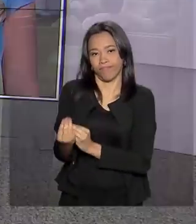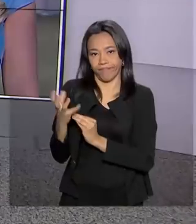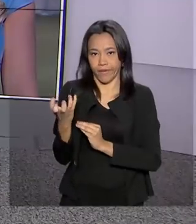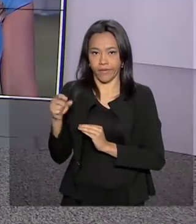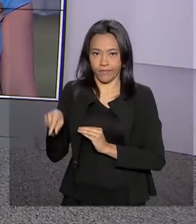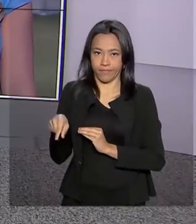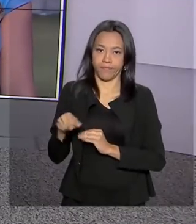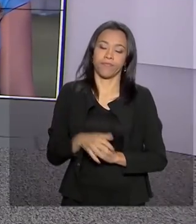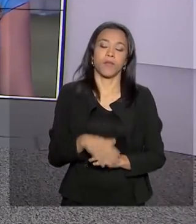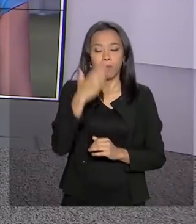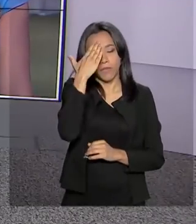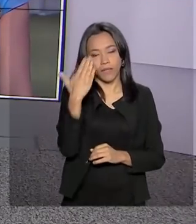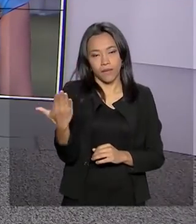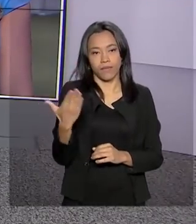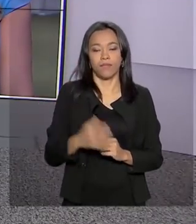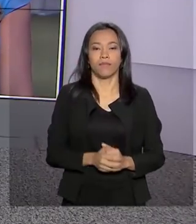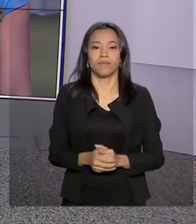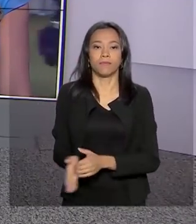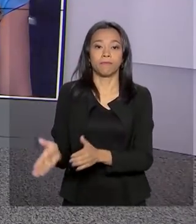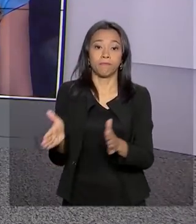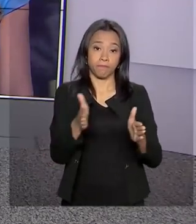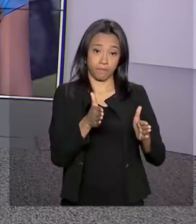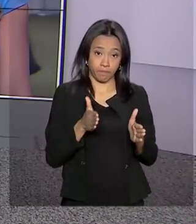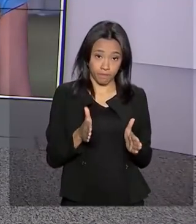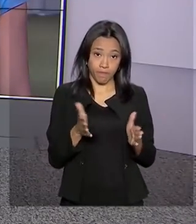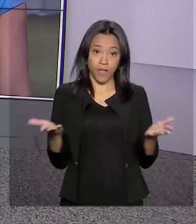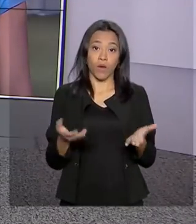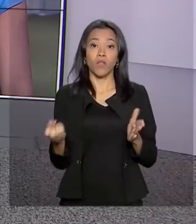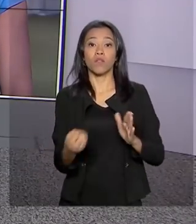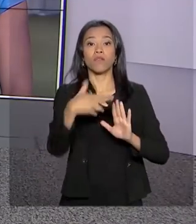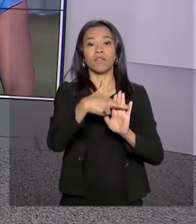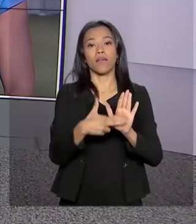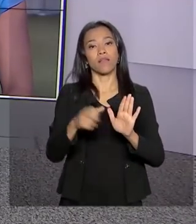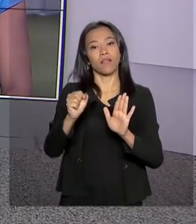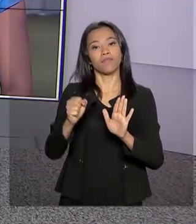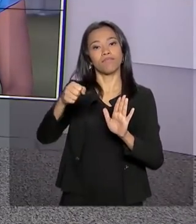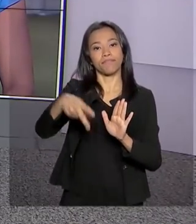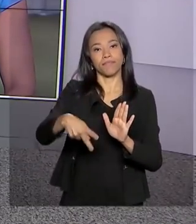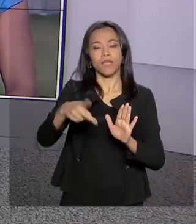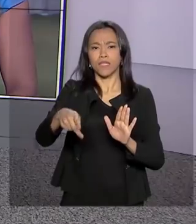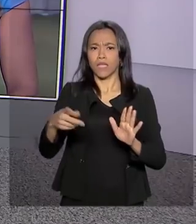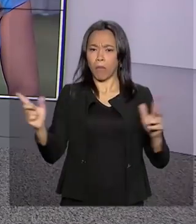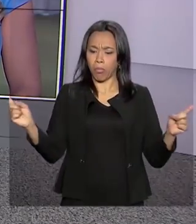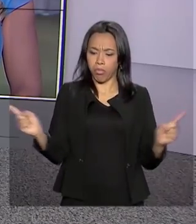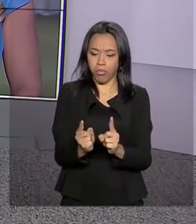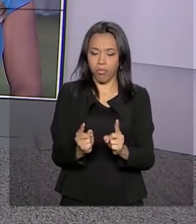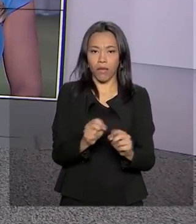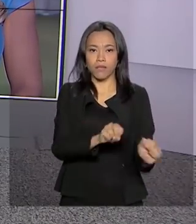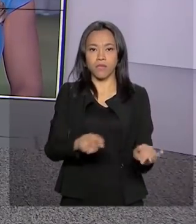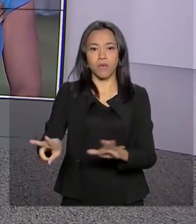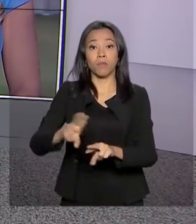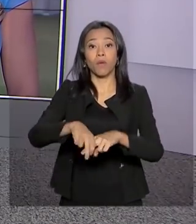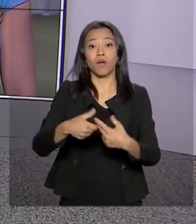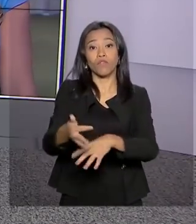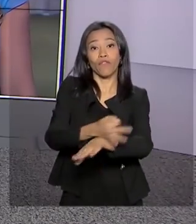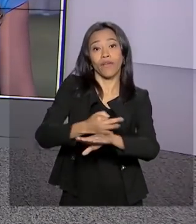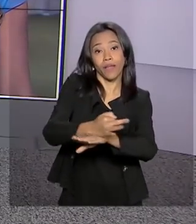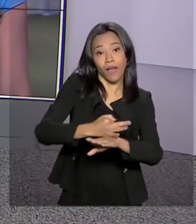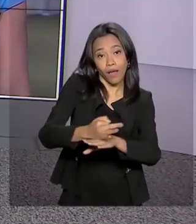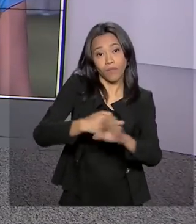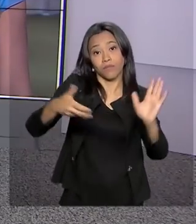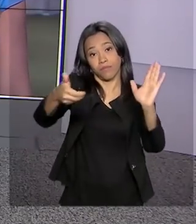Obrigada pela sua participação, Dimas. Bem, agora a nova Previdência. A semana está mais curta no Congresso por causa do feriado, mas os trabalhos por lá